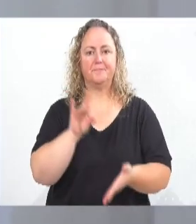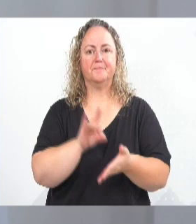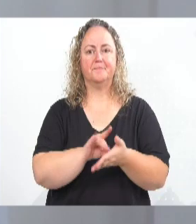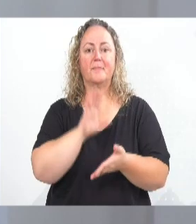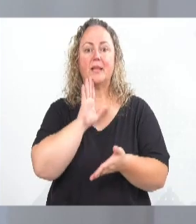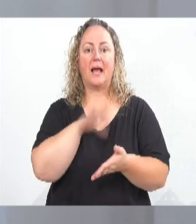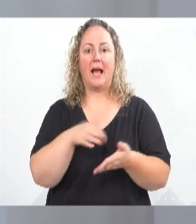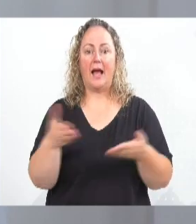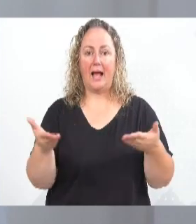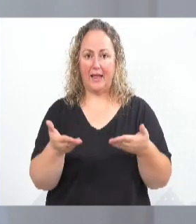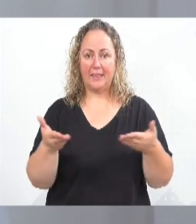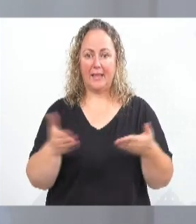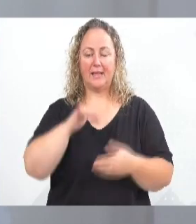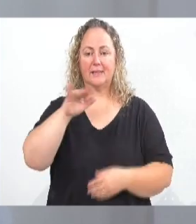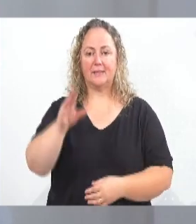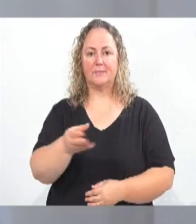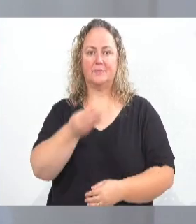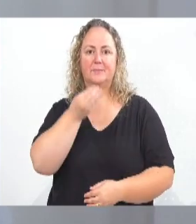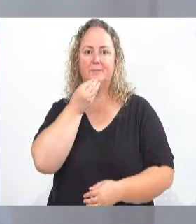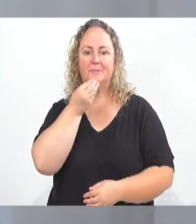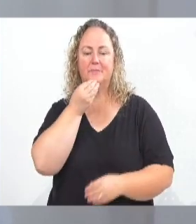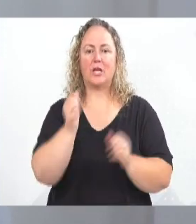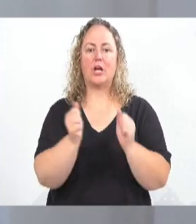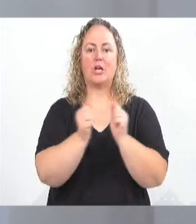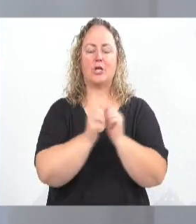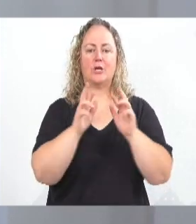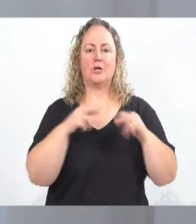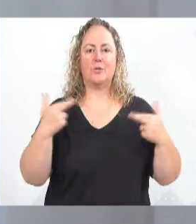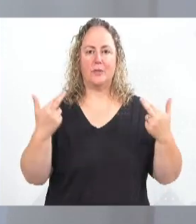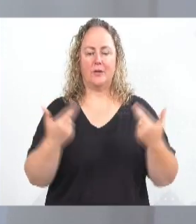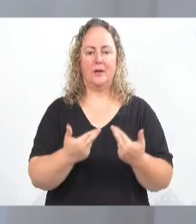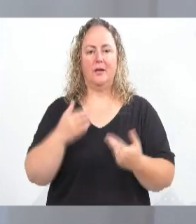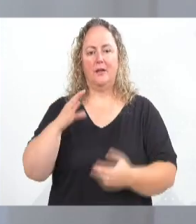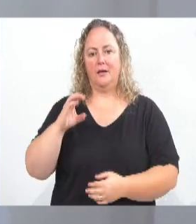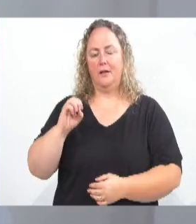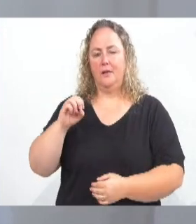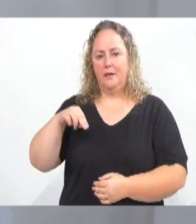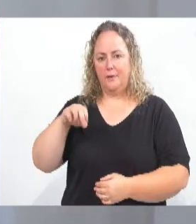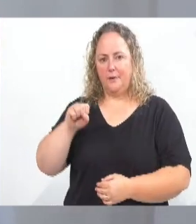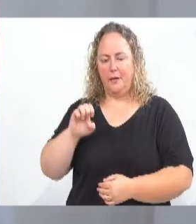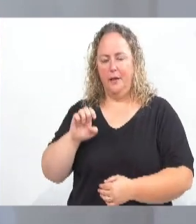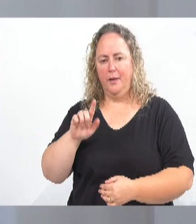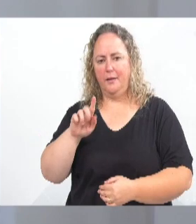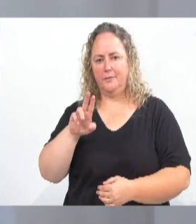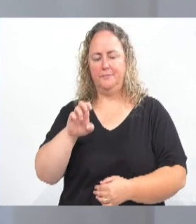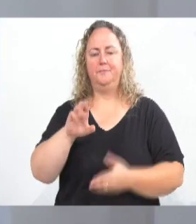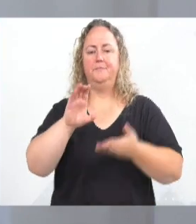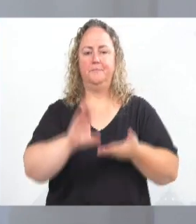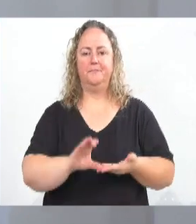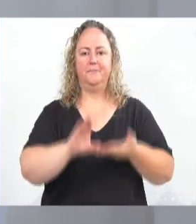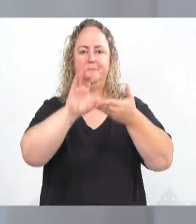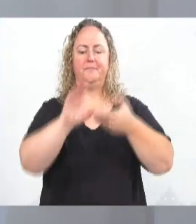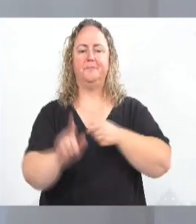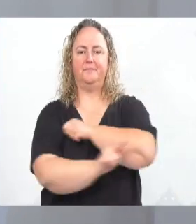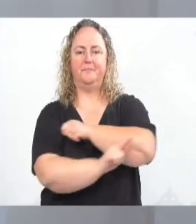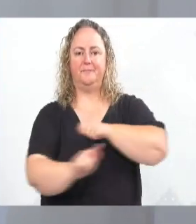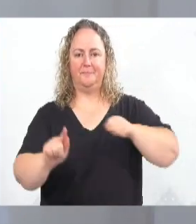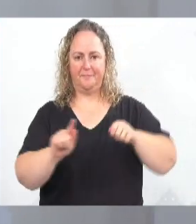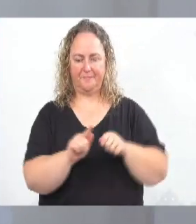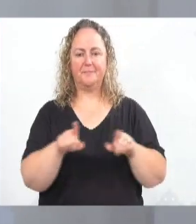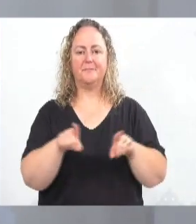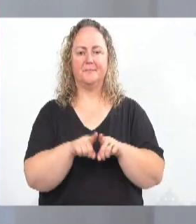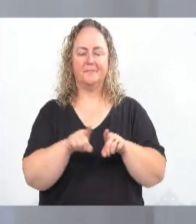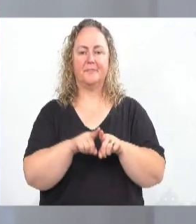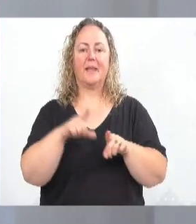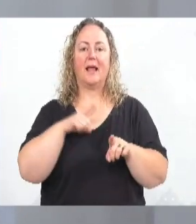tarde, tive a oportunidade de participar ontem, da reunião do CONSEG, Conselho de Segurança do Grande Garcia, também temos uma